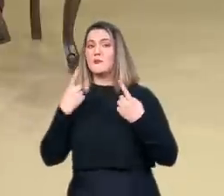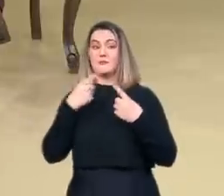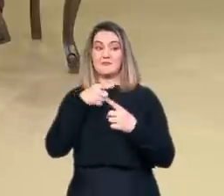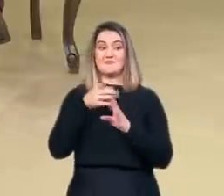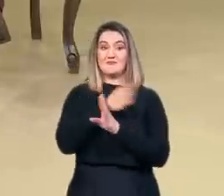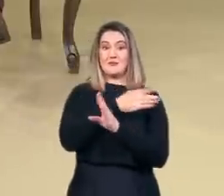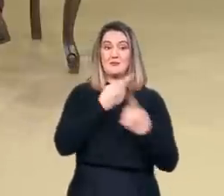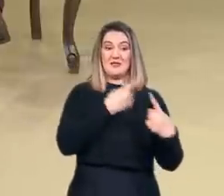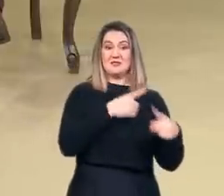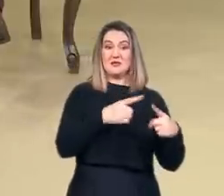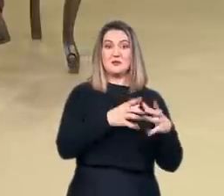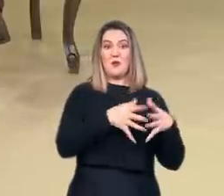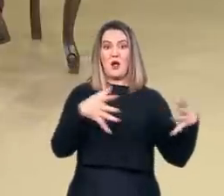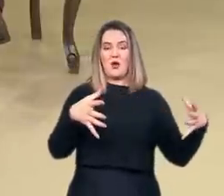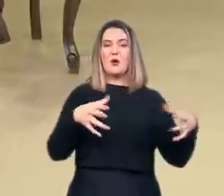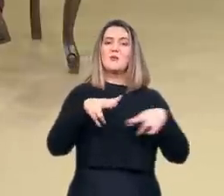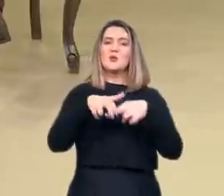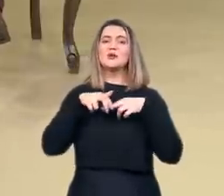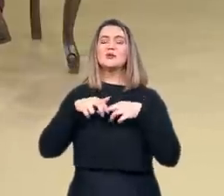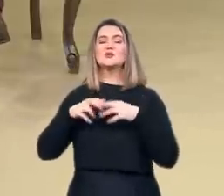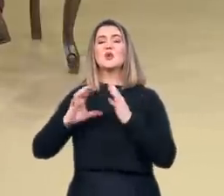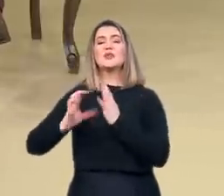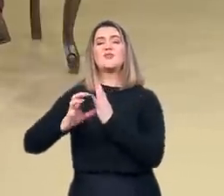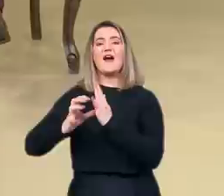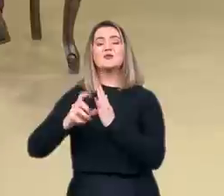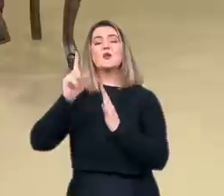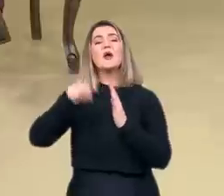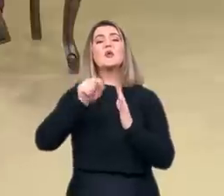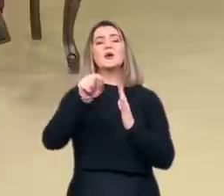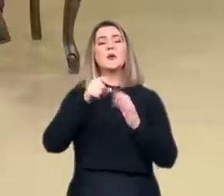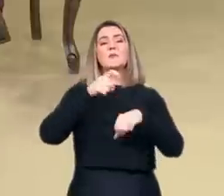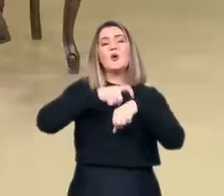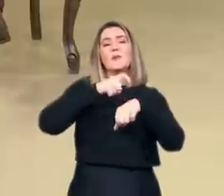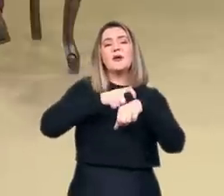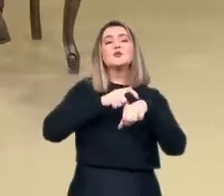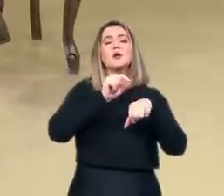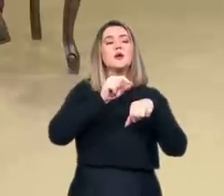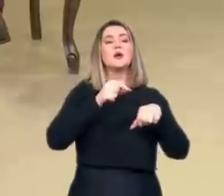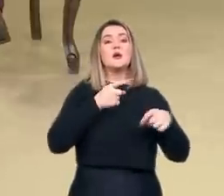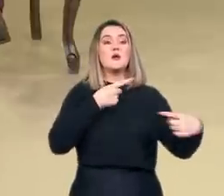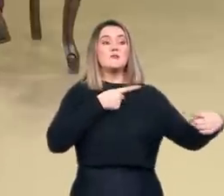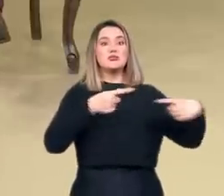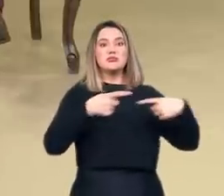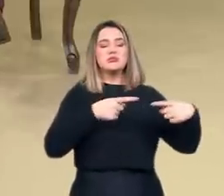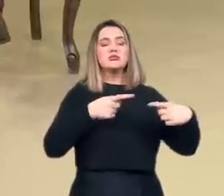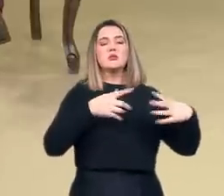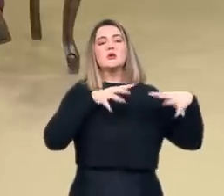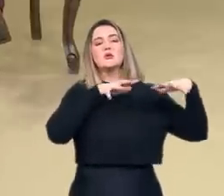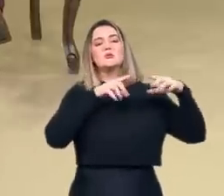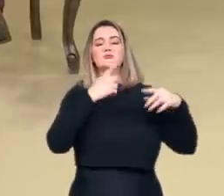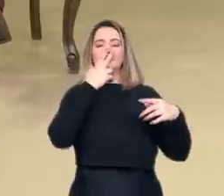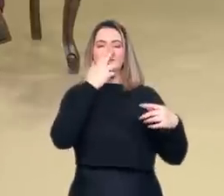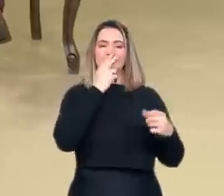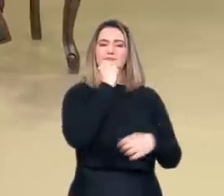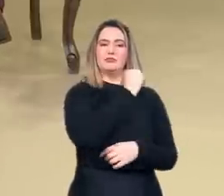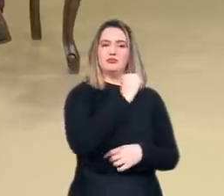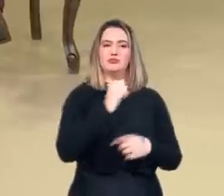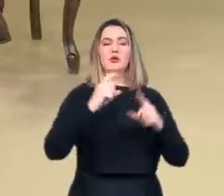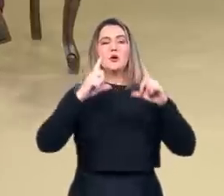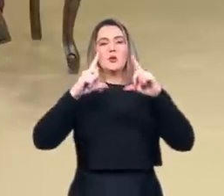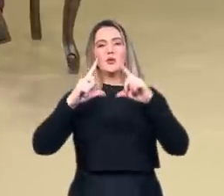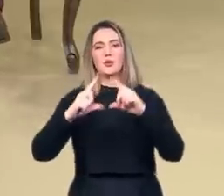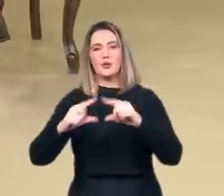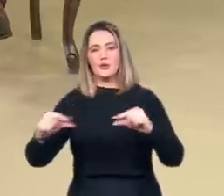a perseguição foi muito maior. Os dados, portanto, eram de uma época de declive, de declínio do uso da